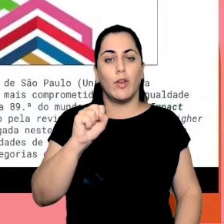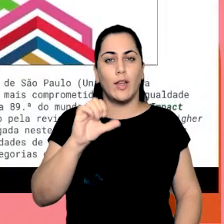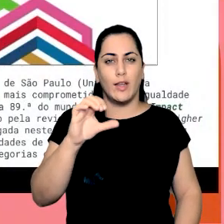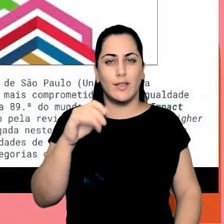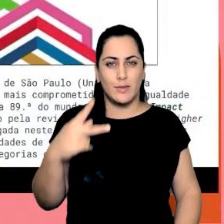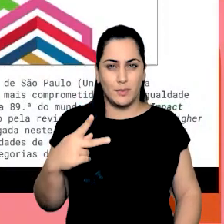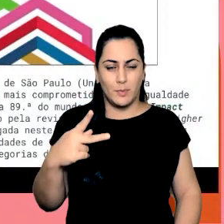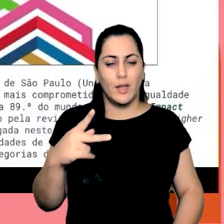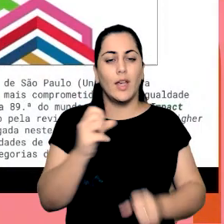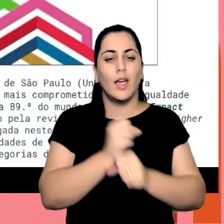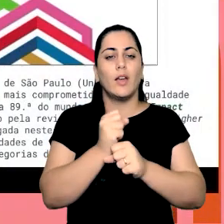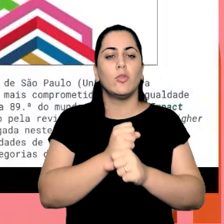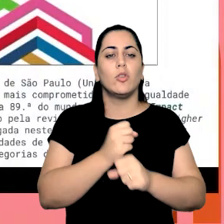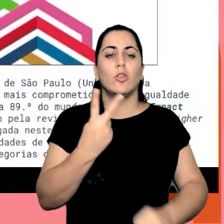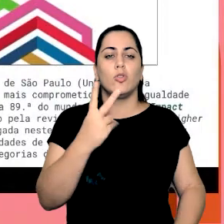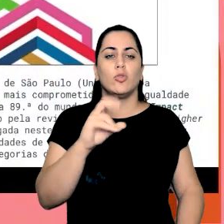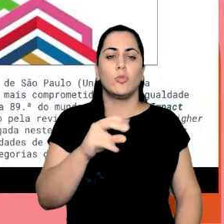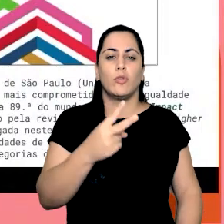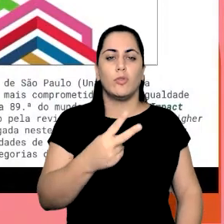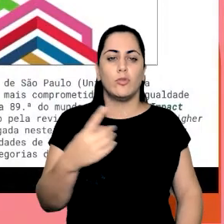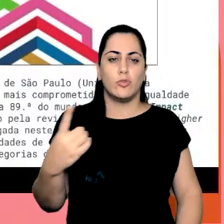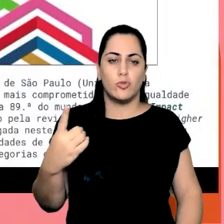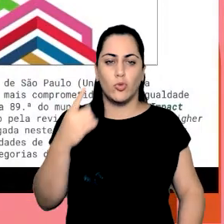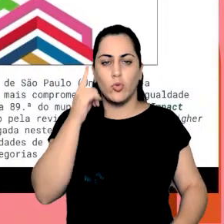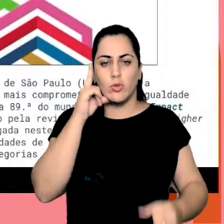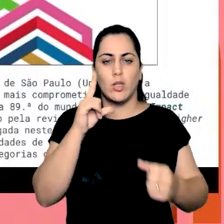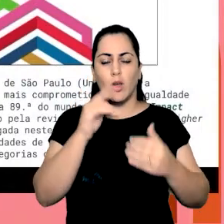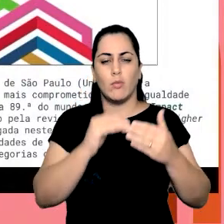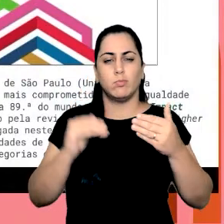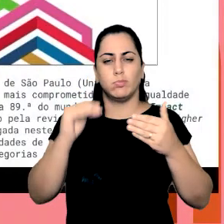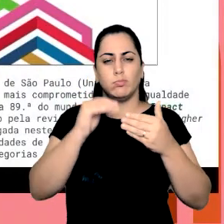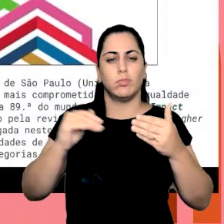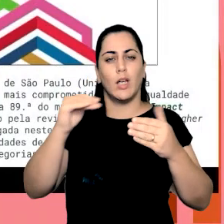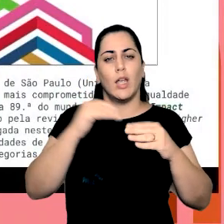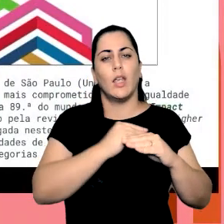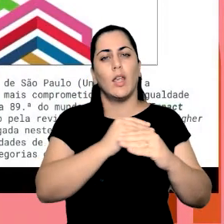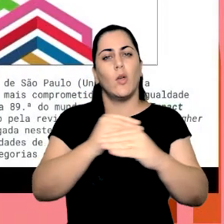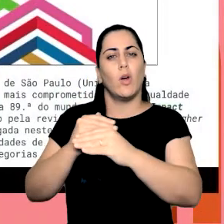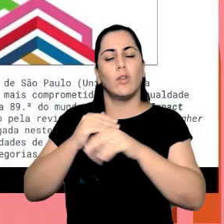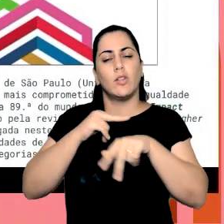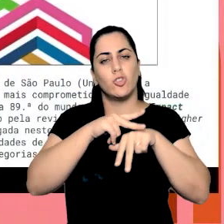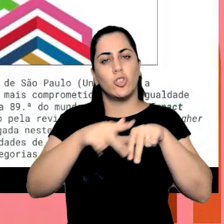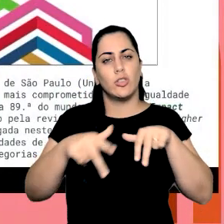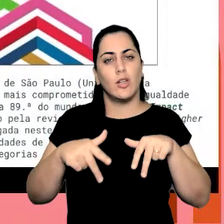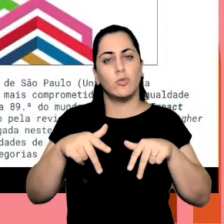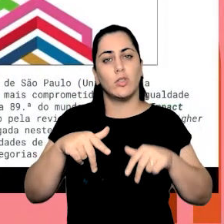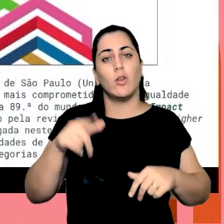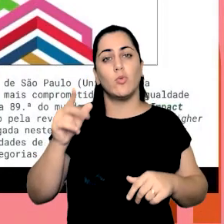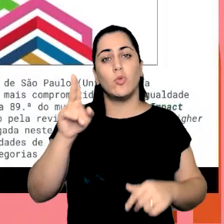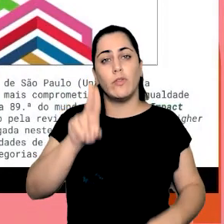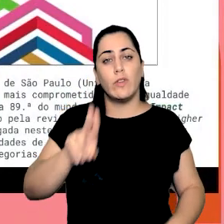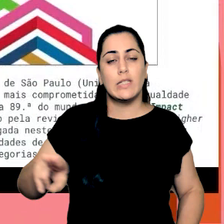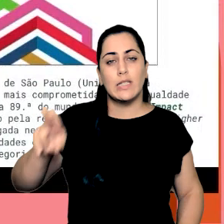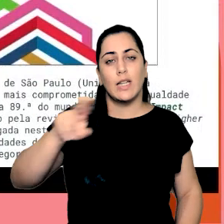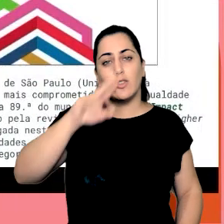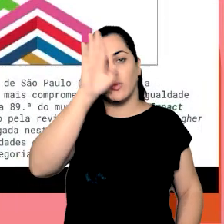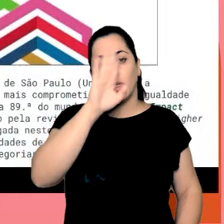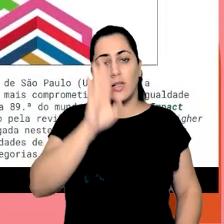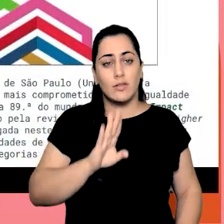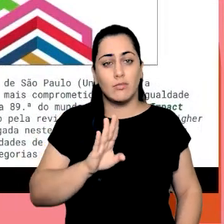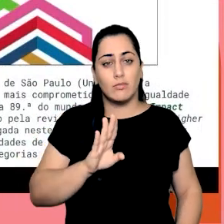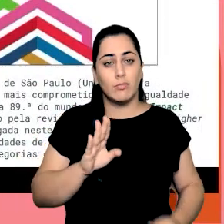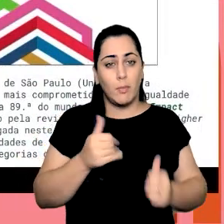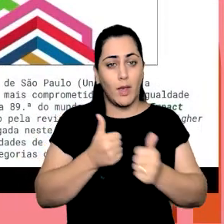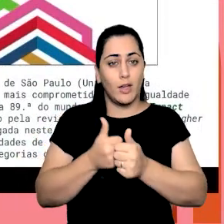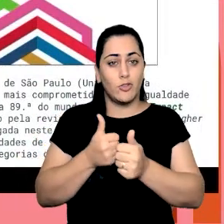nota em 2021 liderou o ranking de igualdade de gênero entre as universidades brasileiras está aqui do